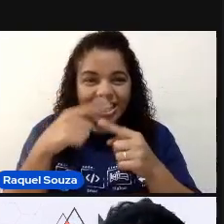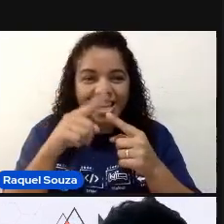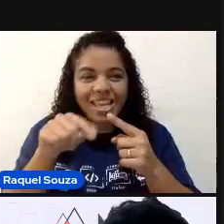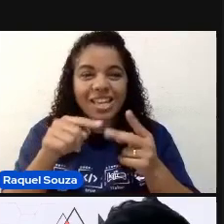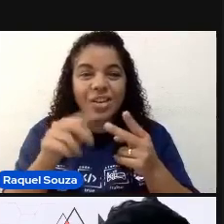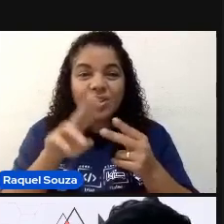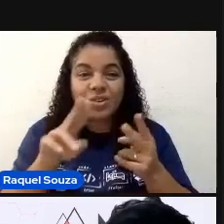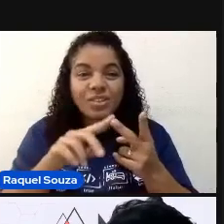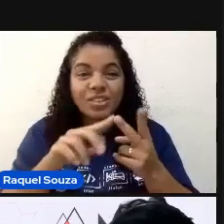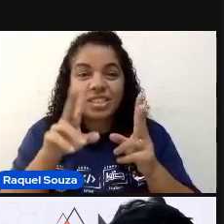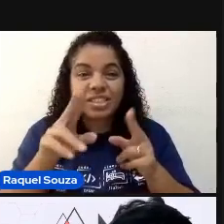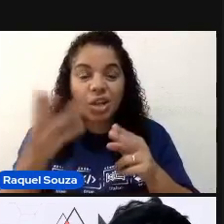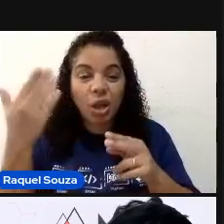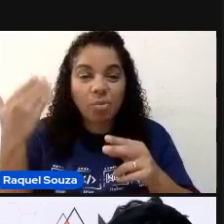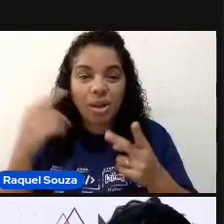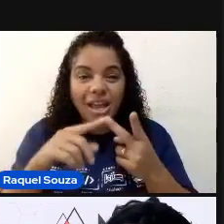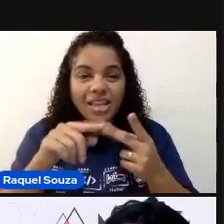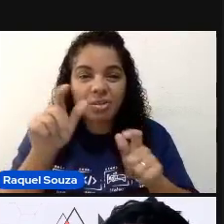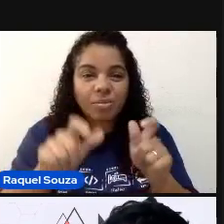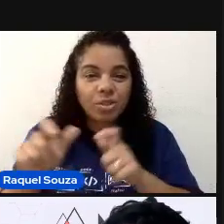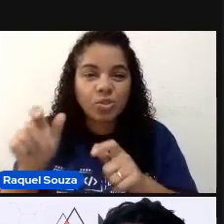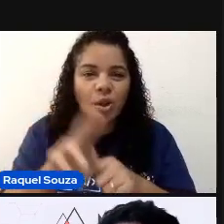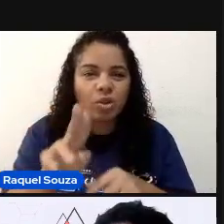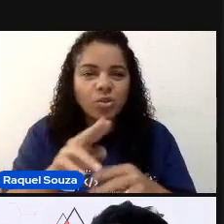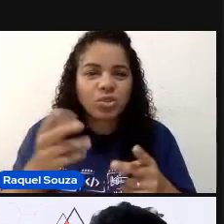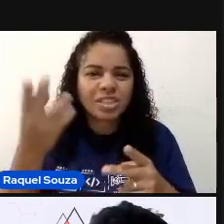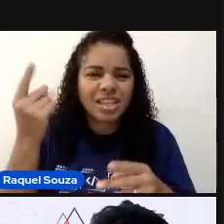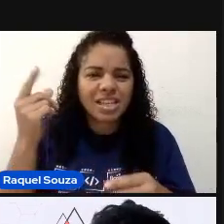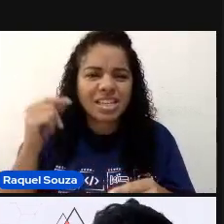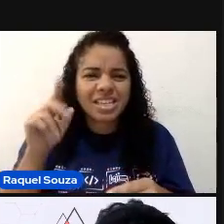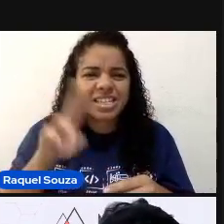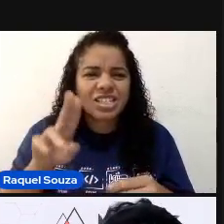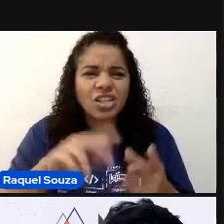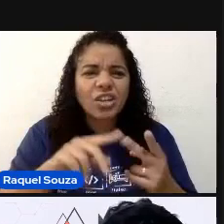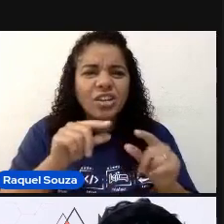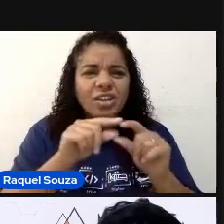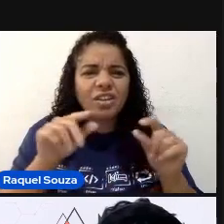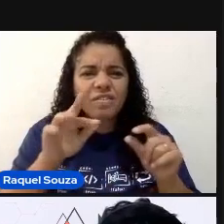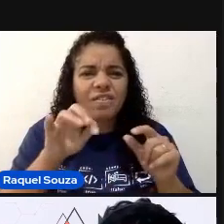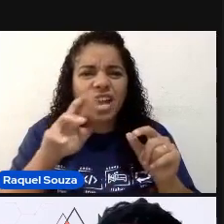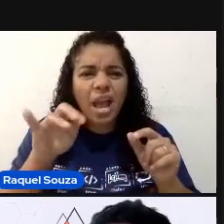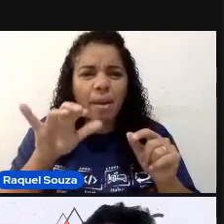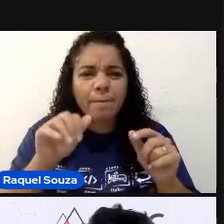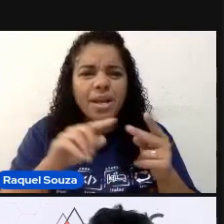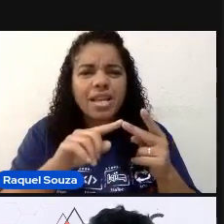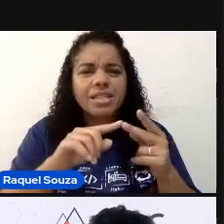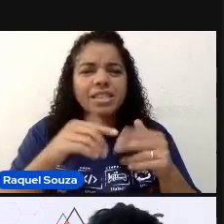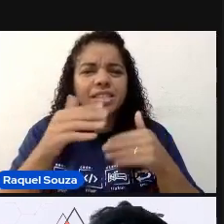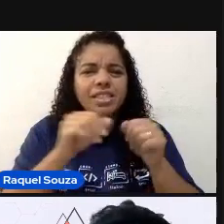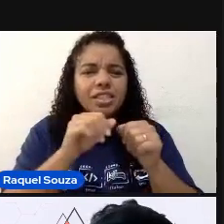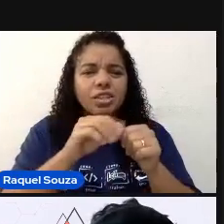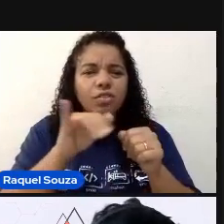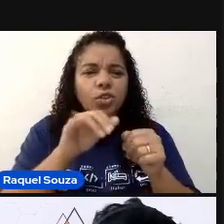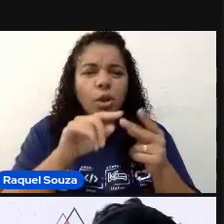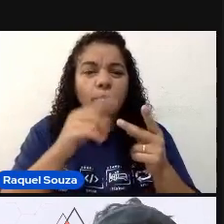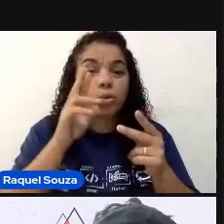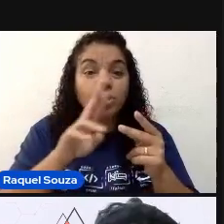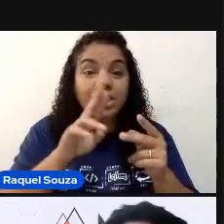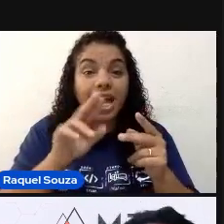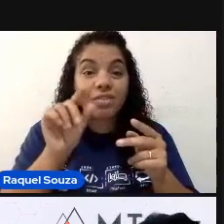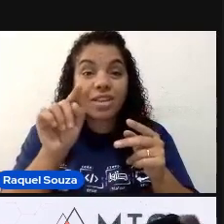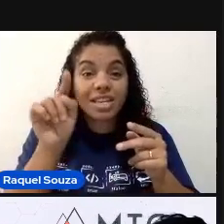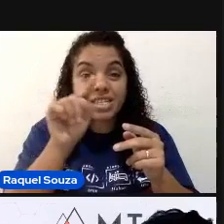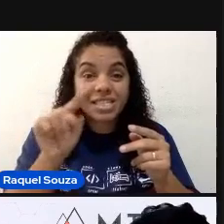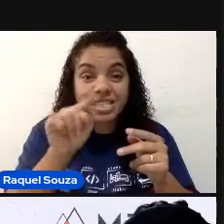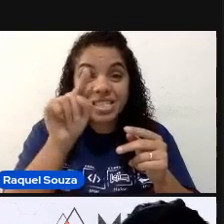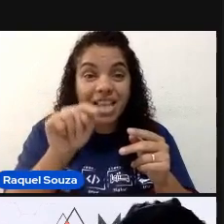uns 10 anos atrás. Talvez o pessoal lembre. O pessoal mesmo é antigo. Que era uma ferramenta de desenvolvimento web. Que usava esse sinal de dólar aqui.